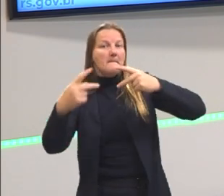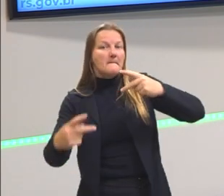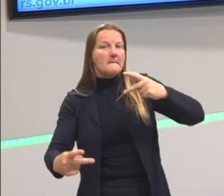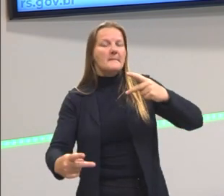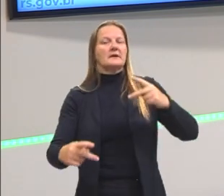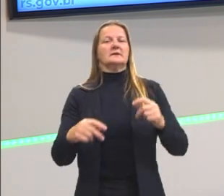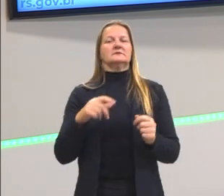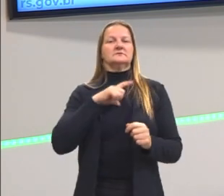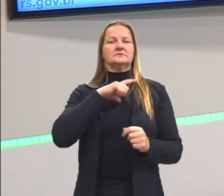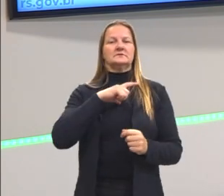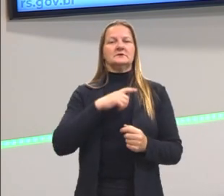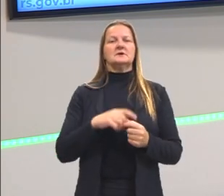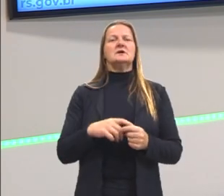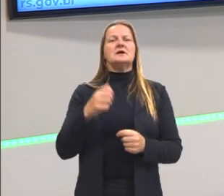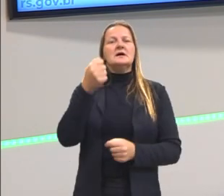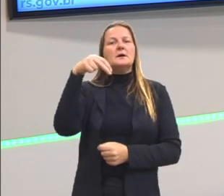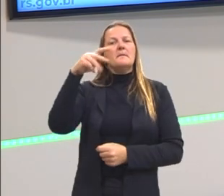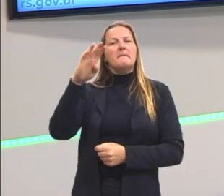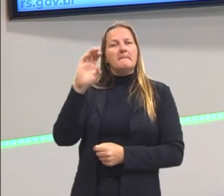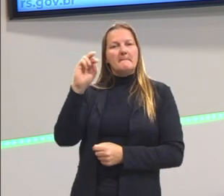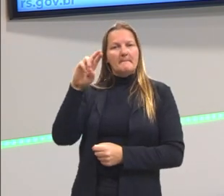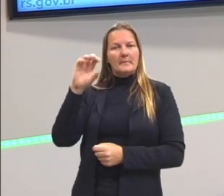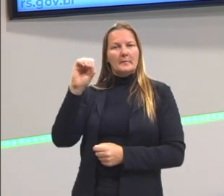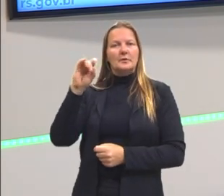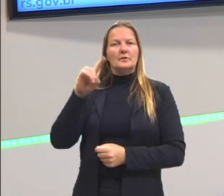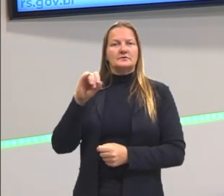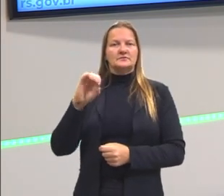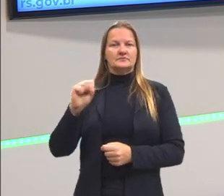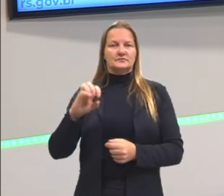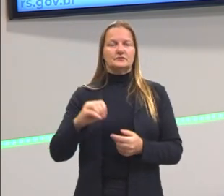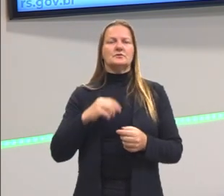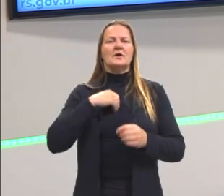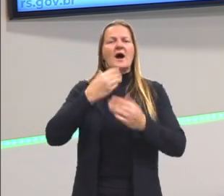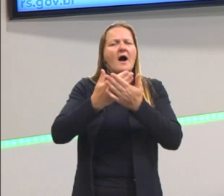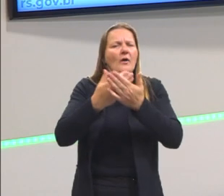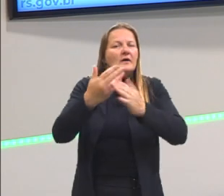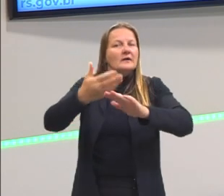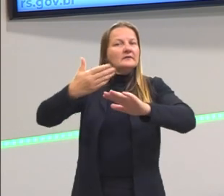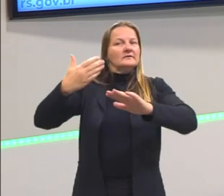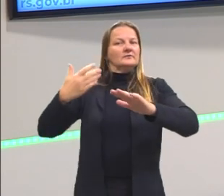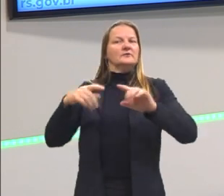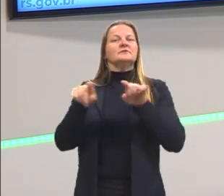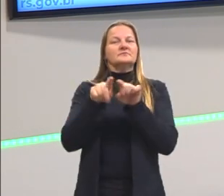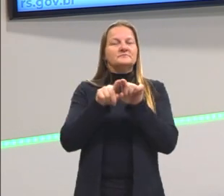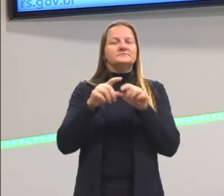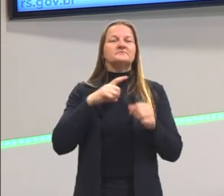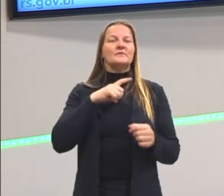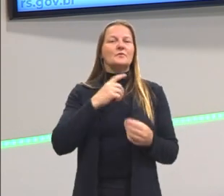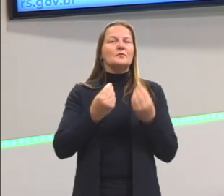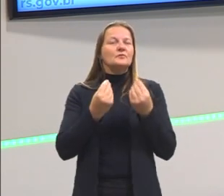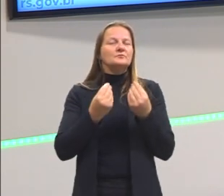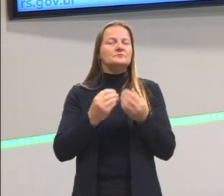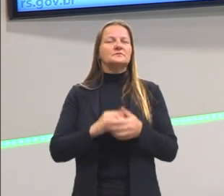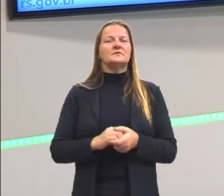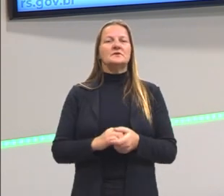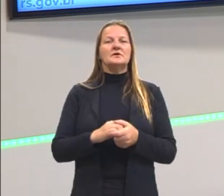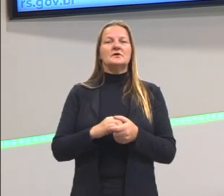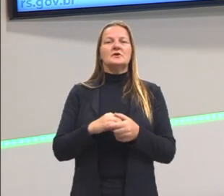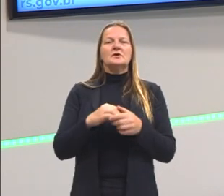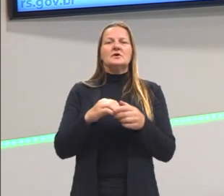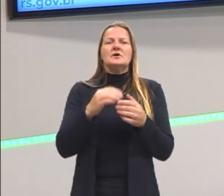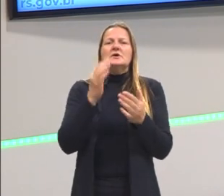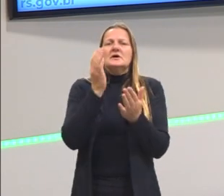Anselmo, Santo Ambrósio, nós também já estudamos nas aulas anteriores. E após isso, após a queda